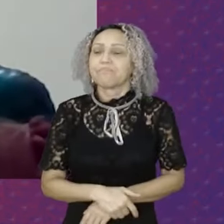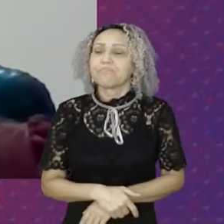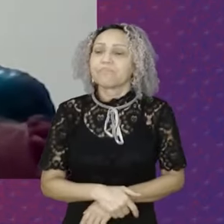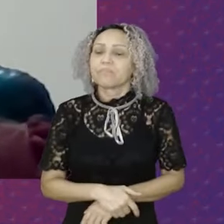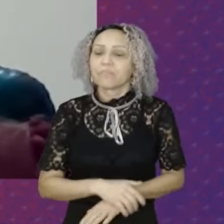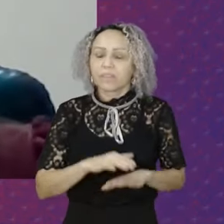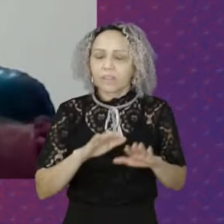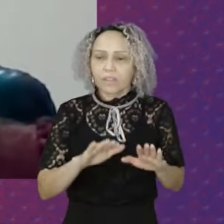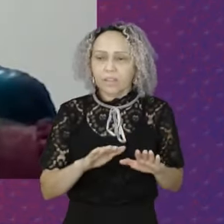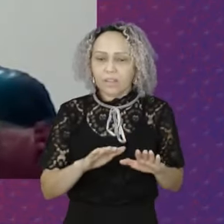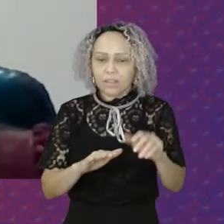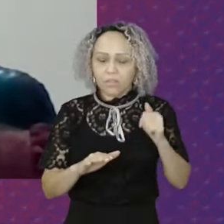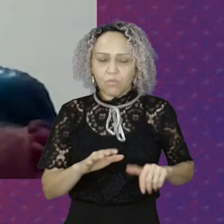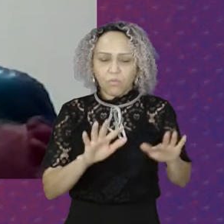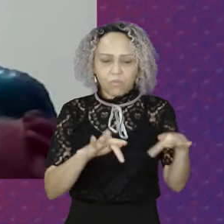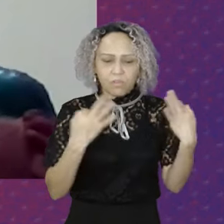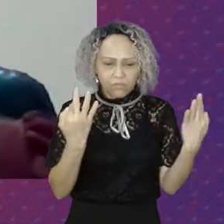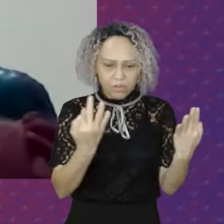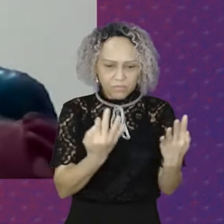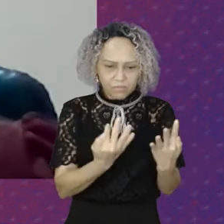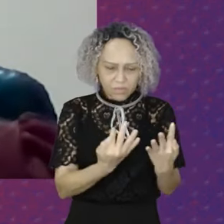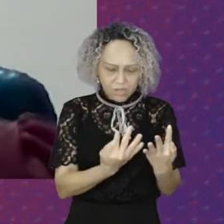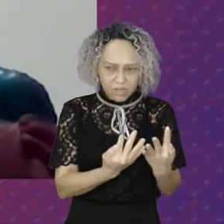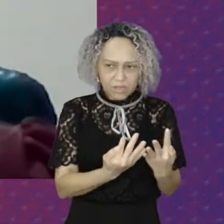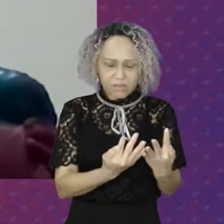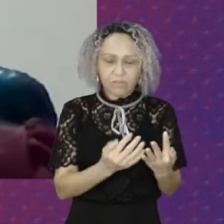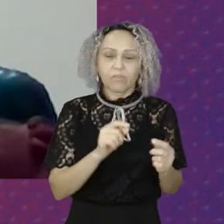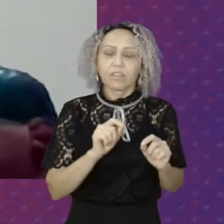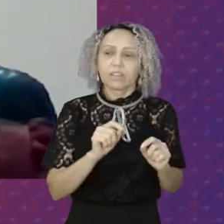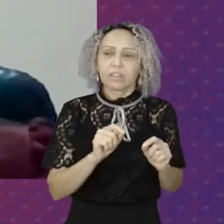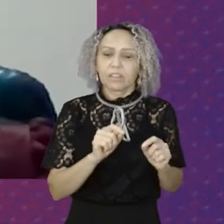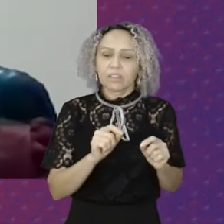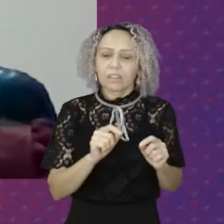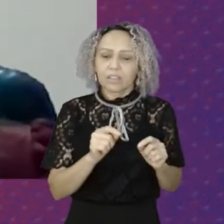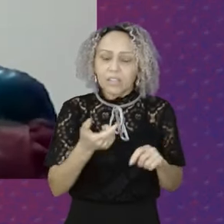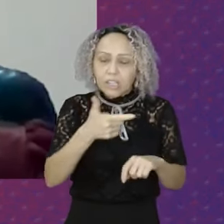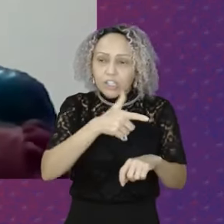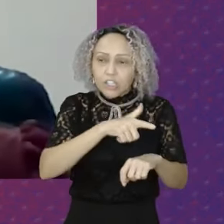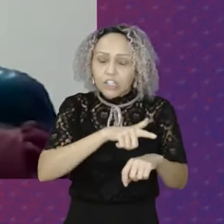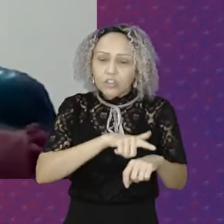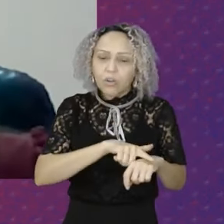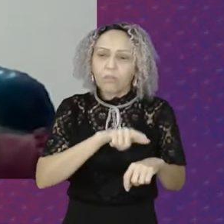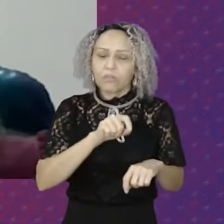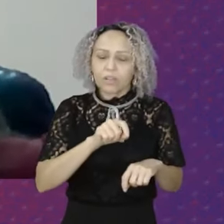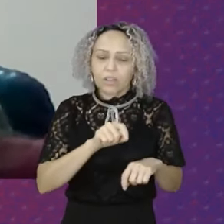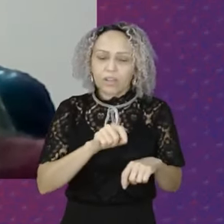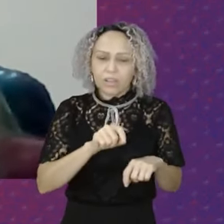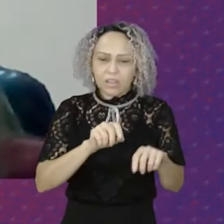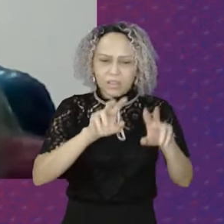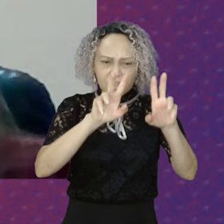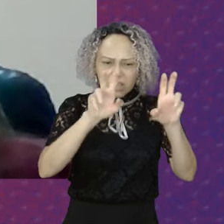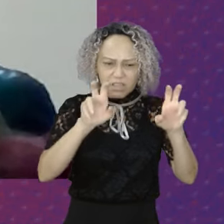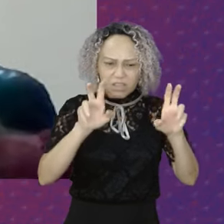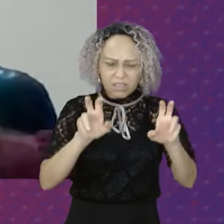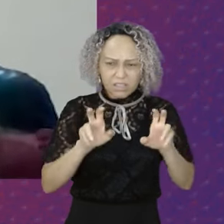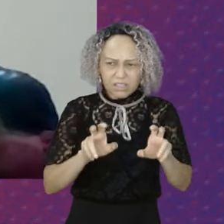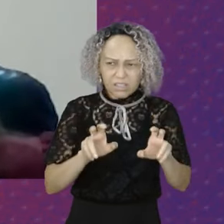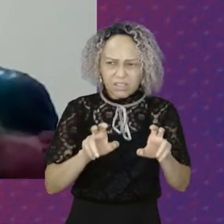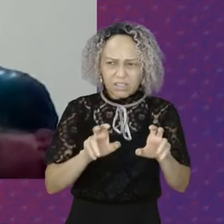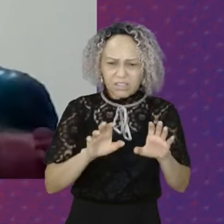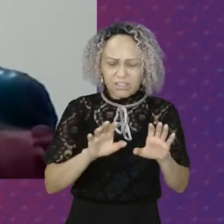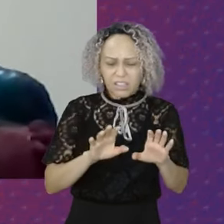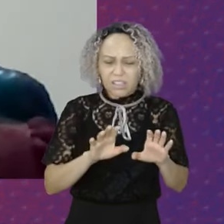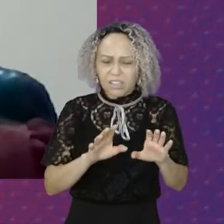Retoma-se O Bolsa Família Trazendo Novamente Essas questões Que estavam muito Lá no seu